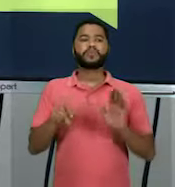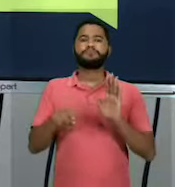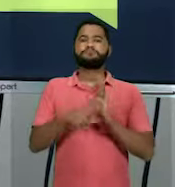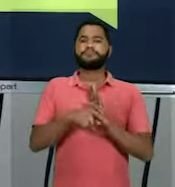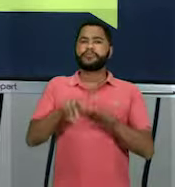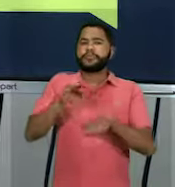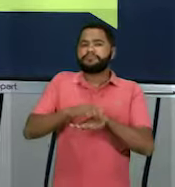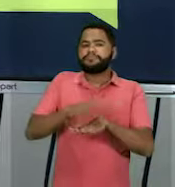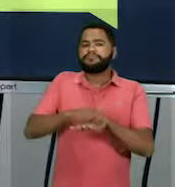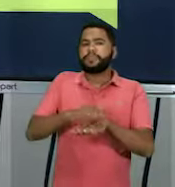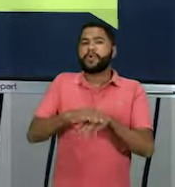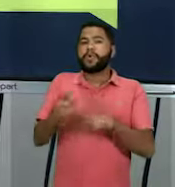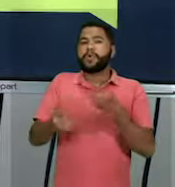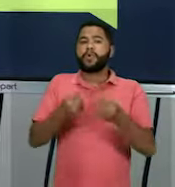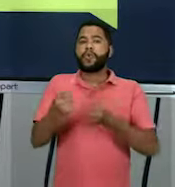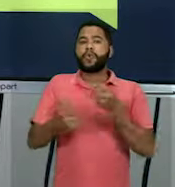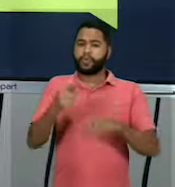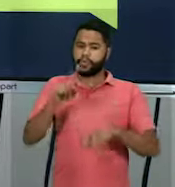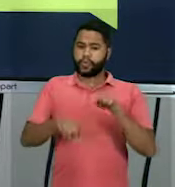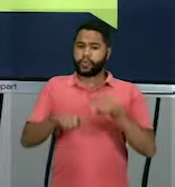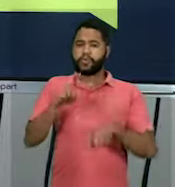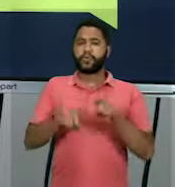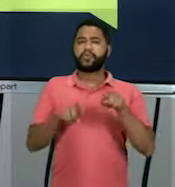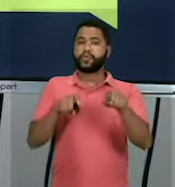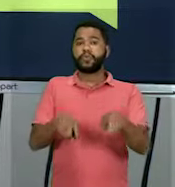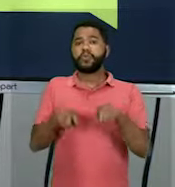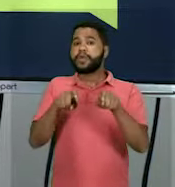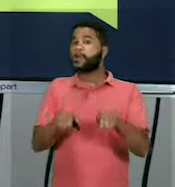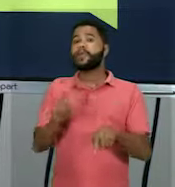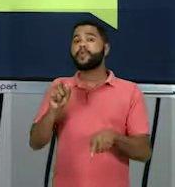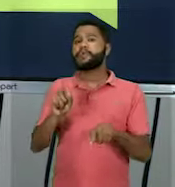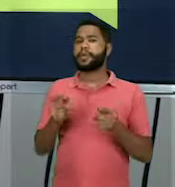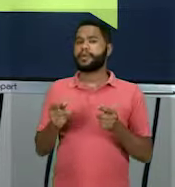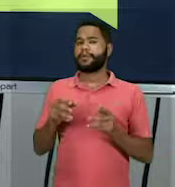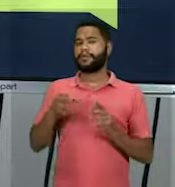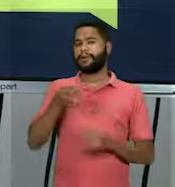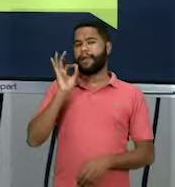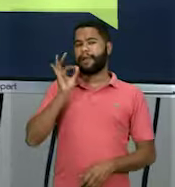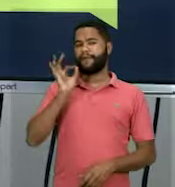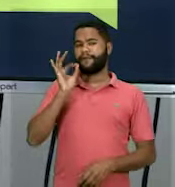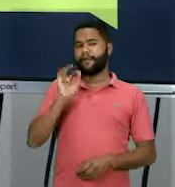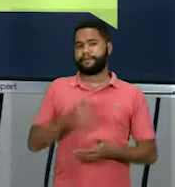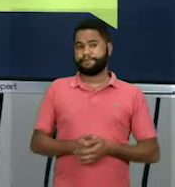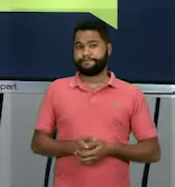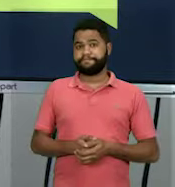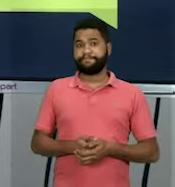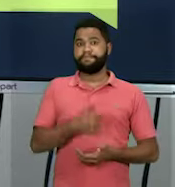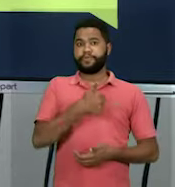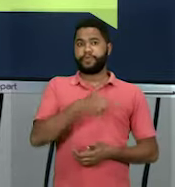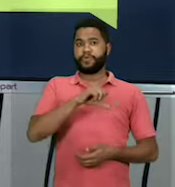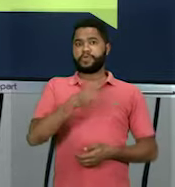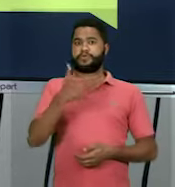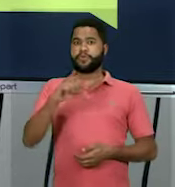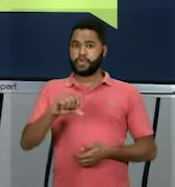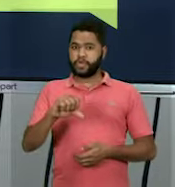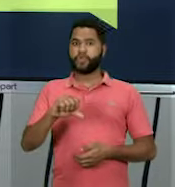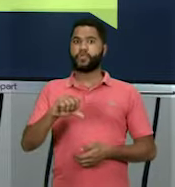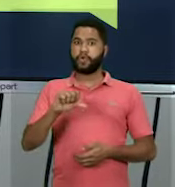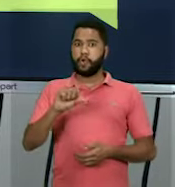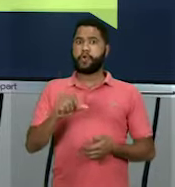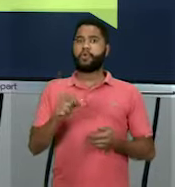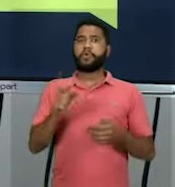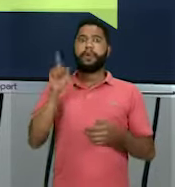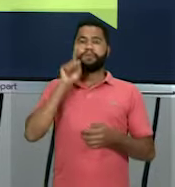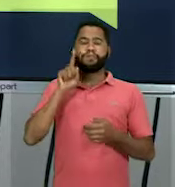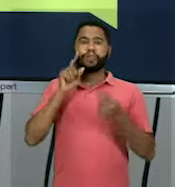economicamente falando, de um produto agrícola que é o café, né. Então, em 1929, crise nos Estados Unidos, nós temos